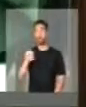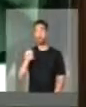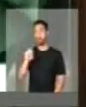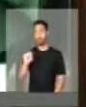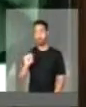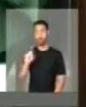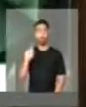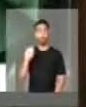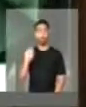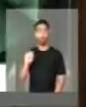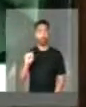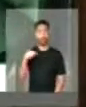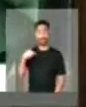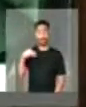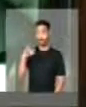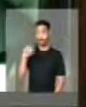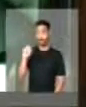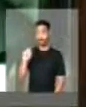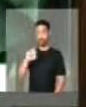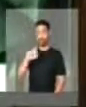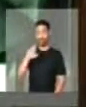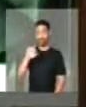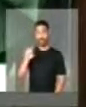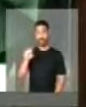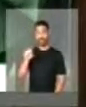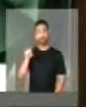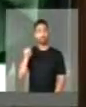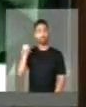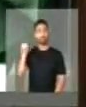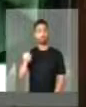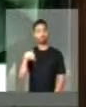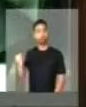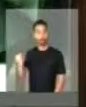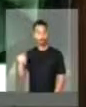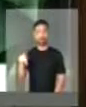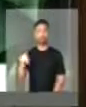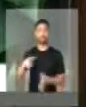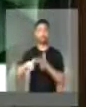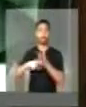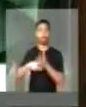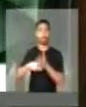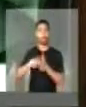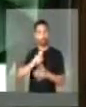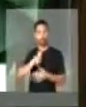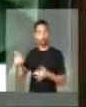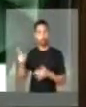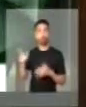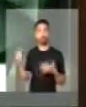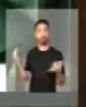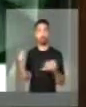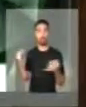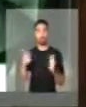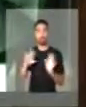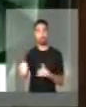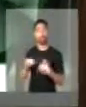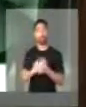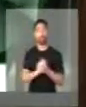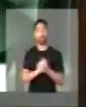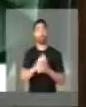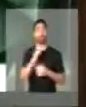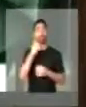presidente com nome abençoado nesse momento. Queria cumprimentar também o deputado